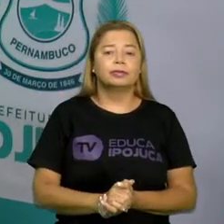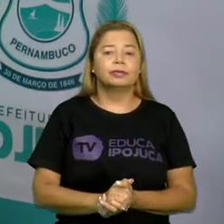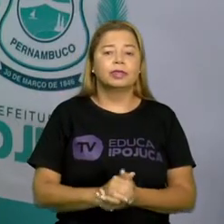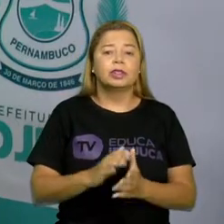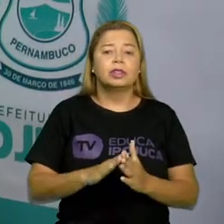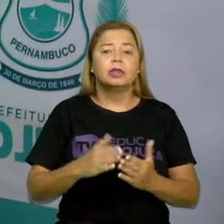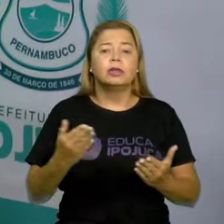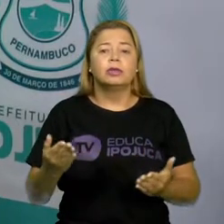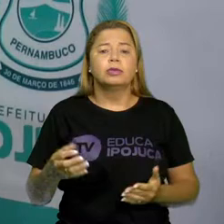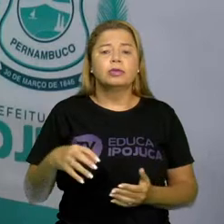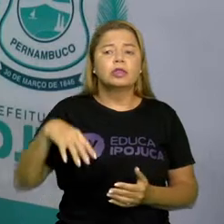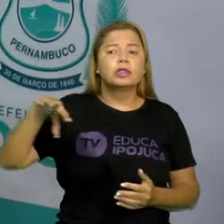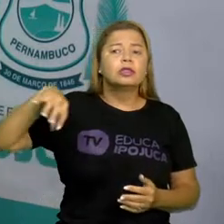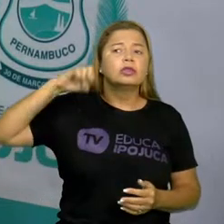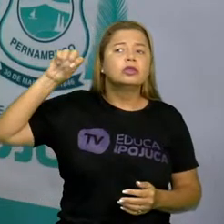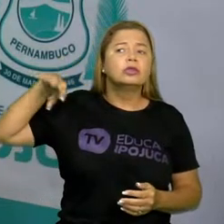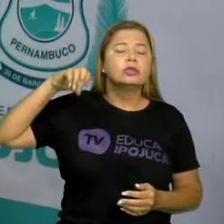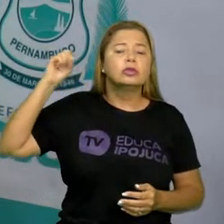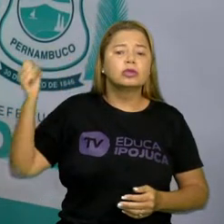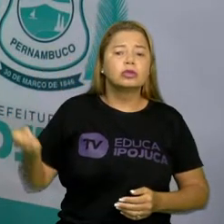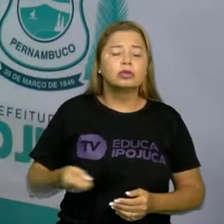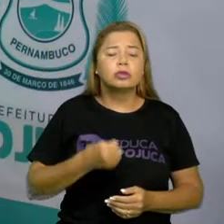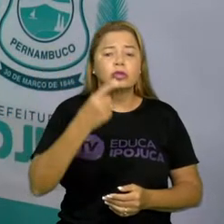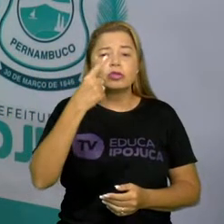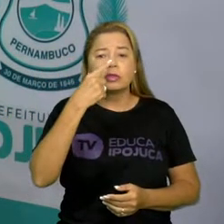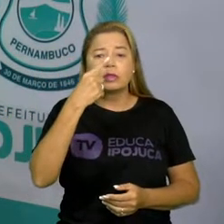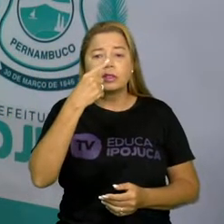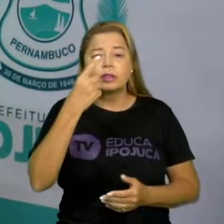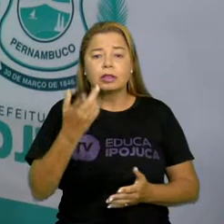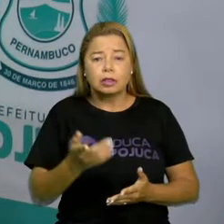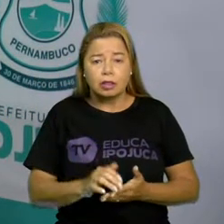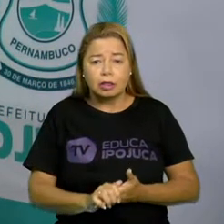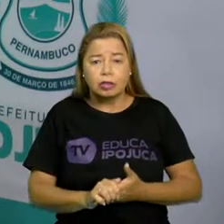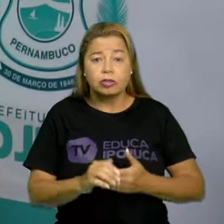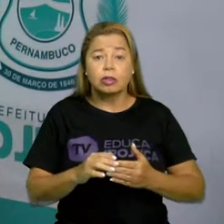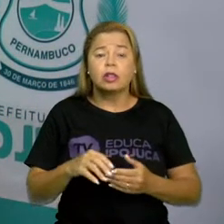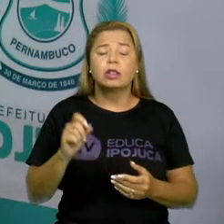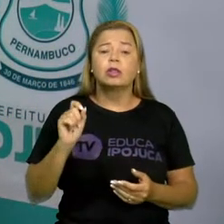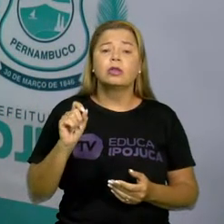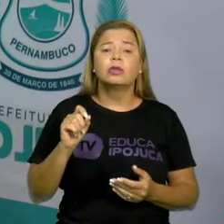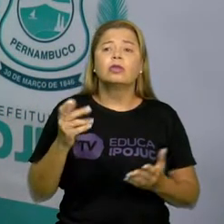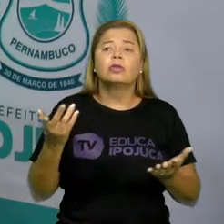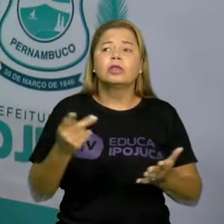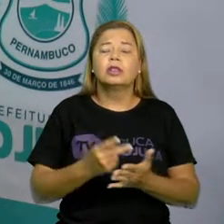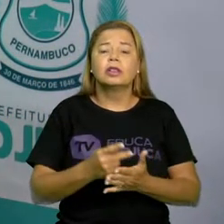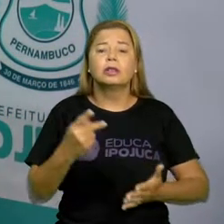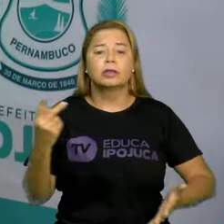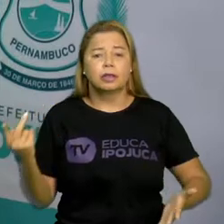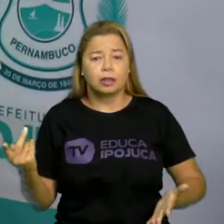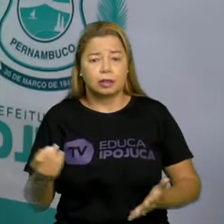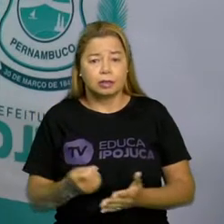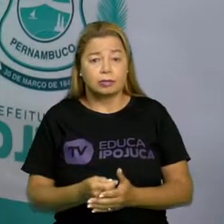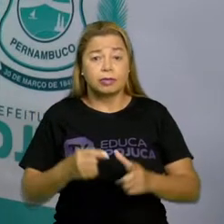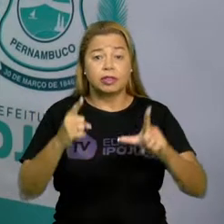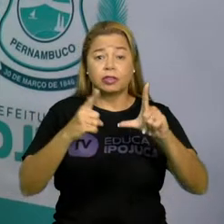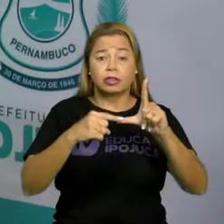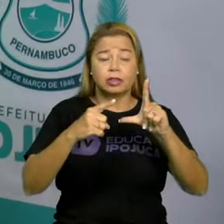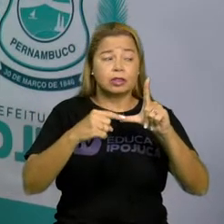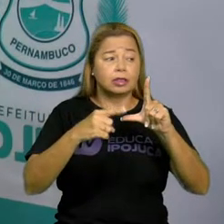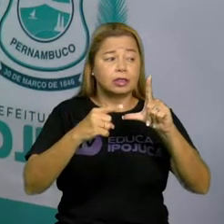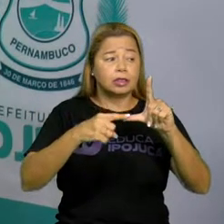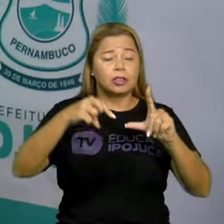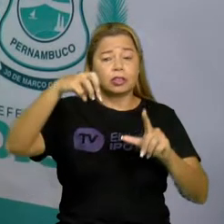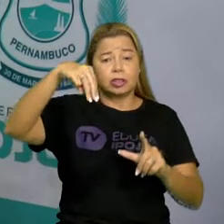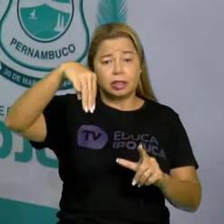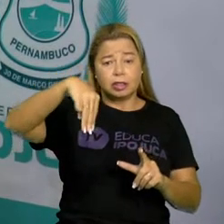nasais. Acontece quando as letras M, N e o Tio marcam o som